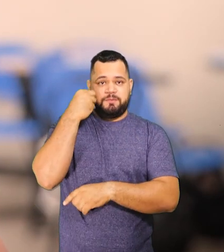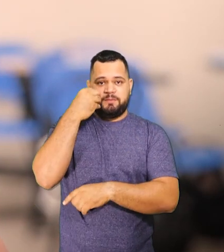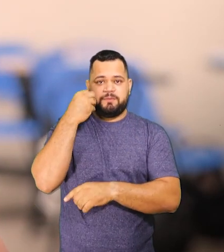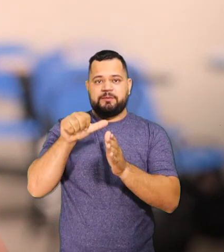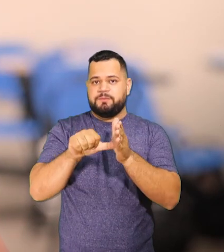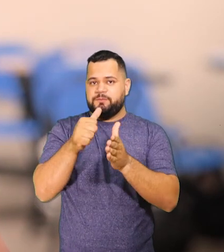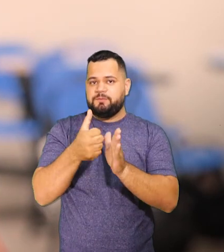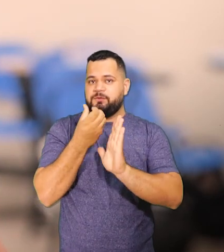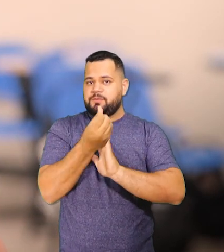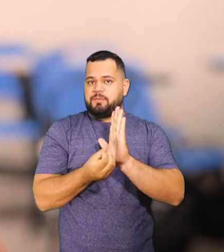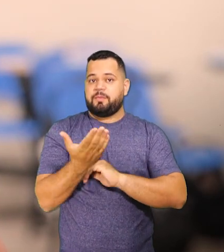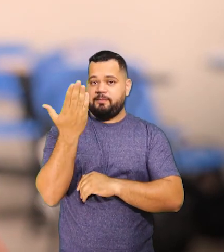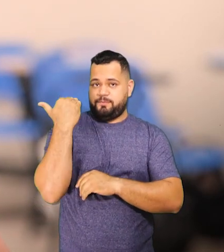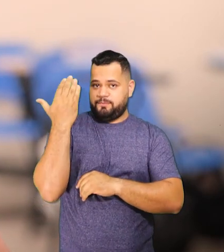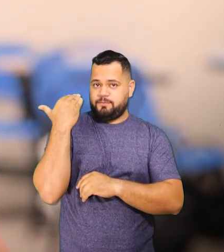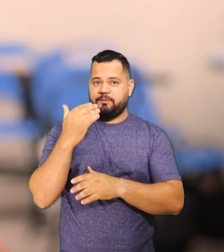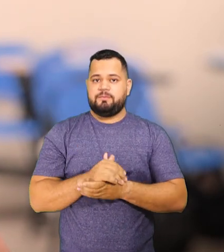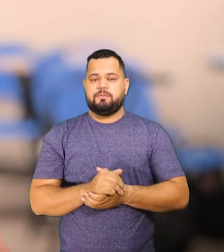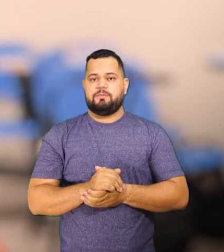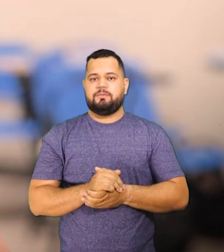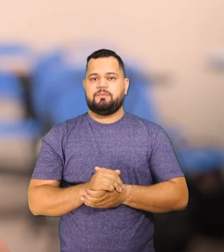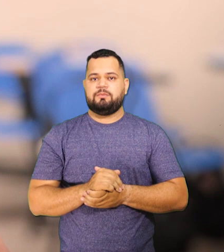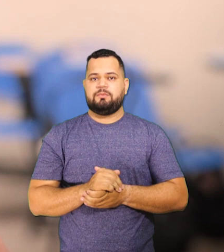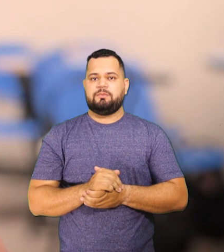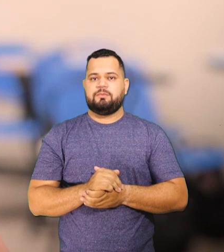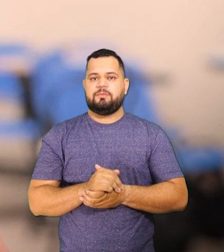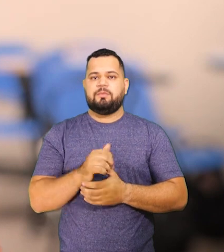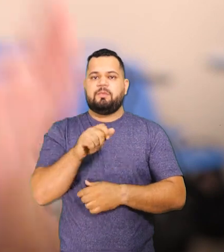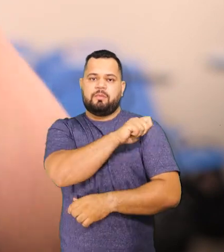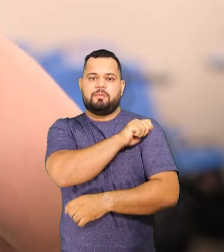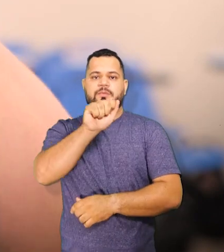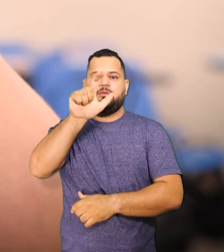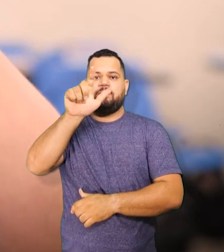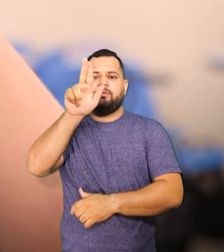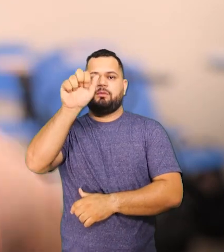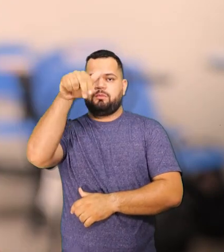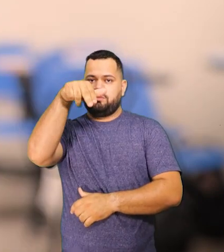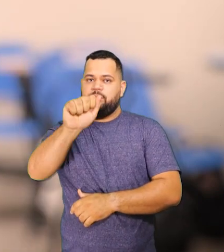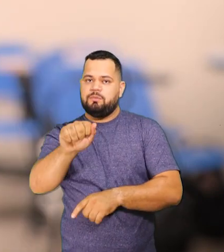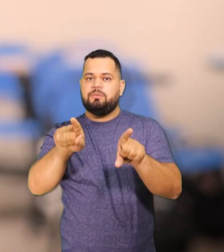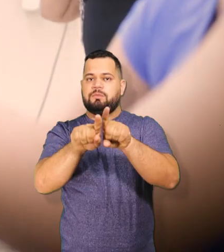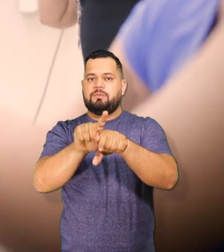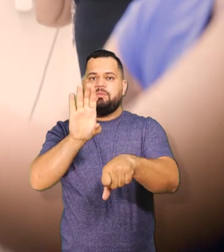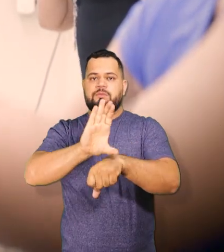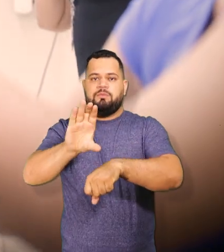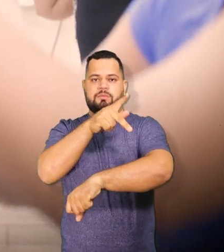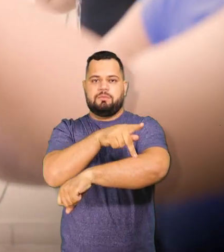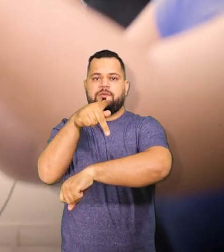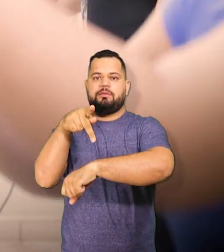semestre passado com a aluna Luana, também do curso de pedagogia.